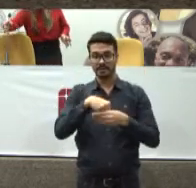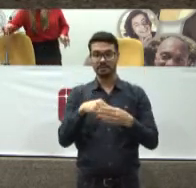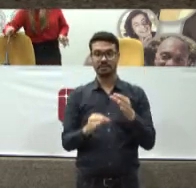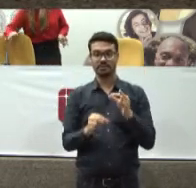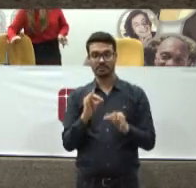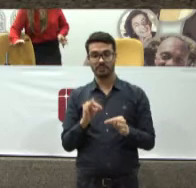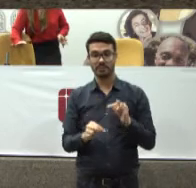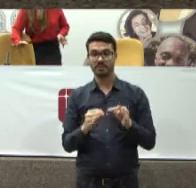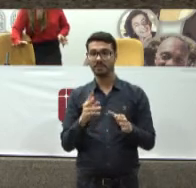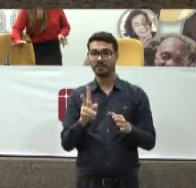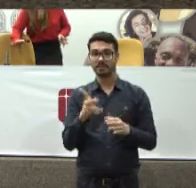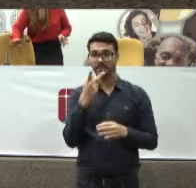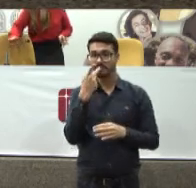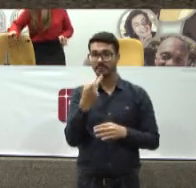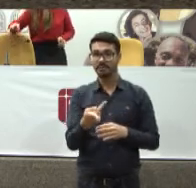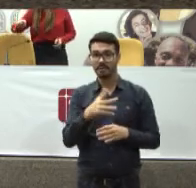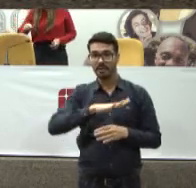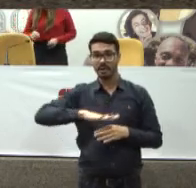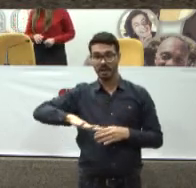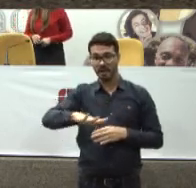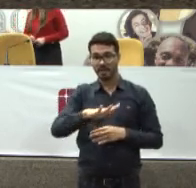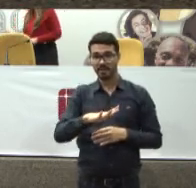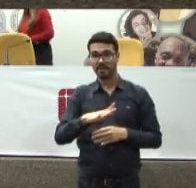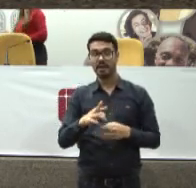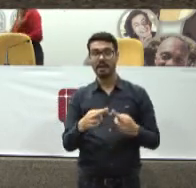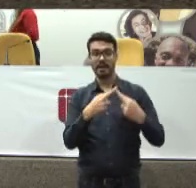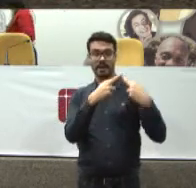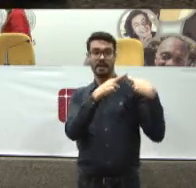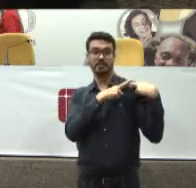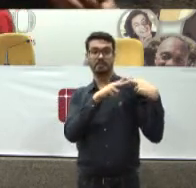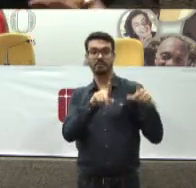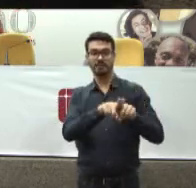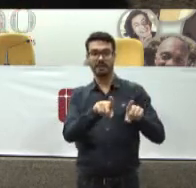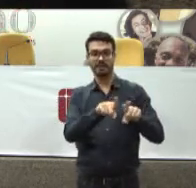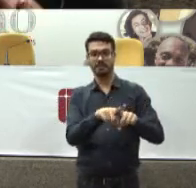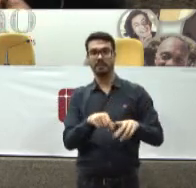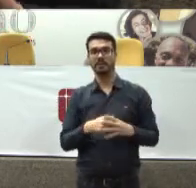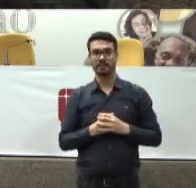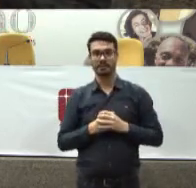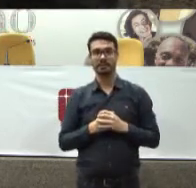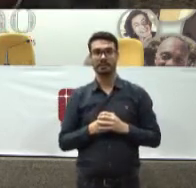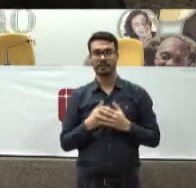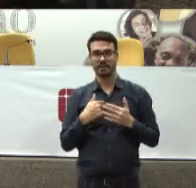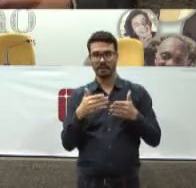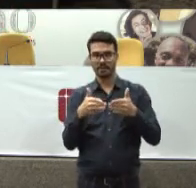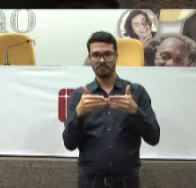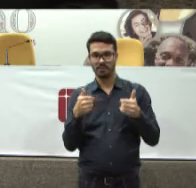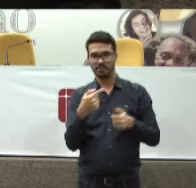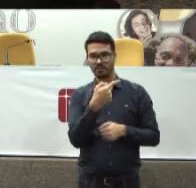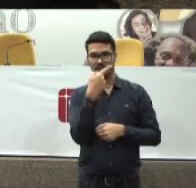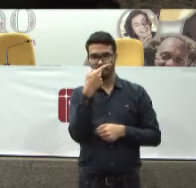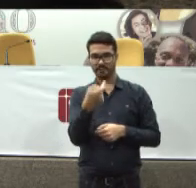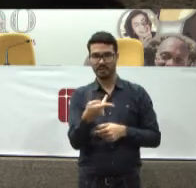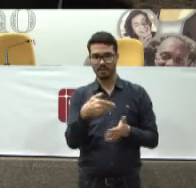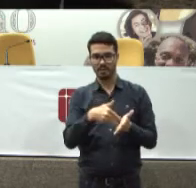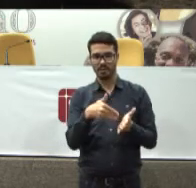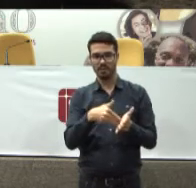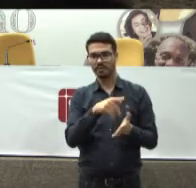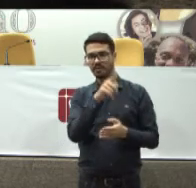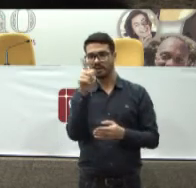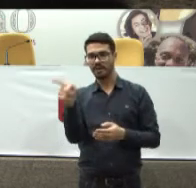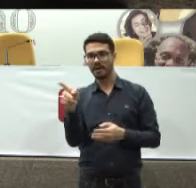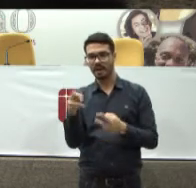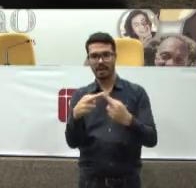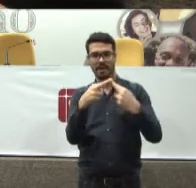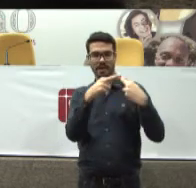uma honra Inês Falar depois de você Falar depois do Arthur E uma responsabilidade Eu pedi para Inês Para falar por último Porque Inês